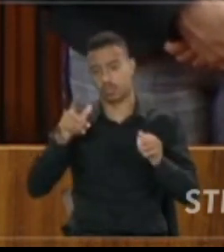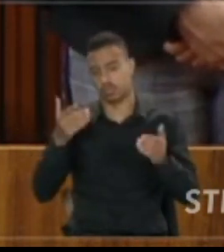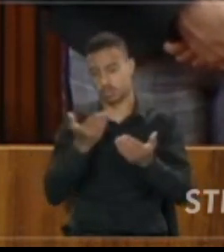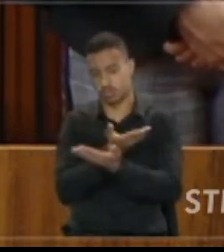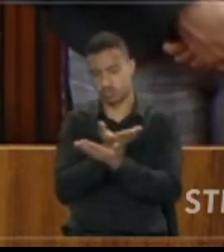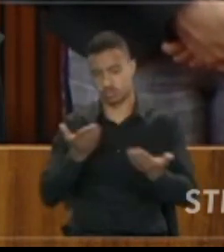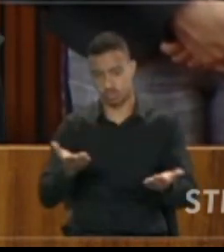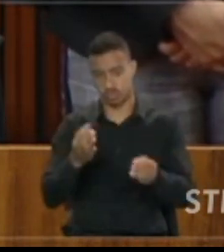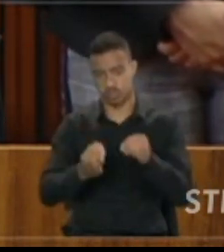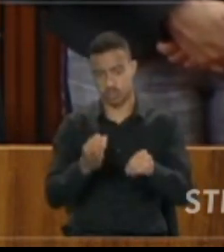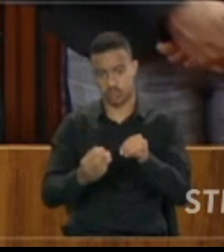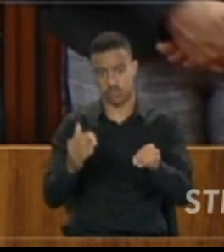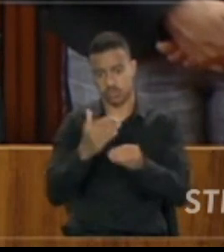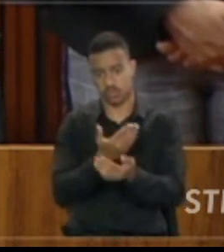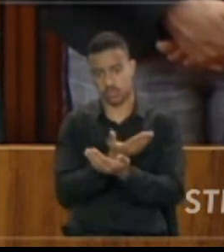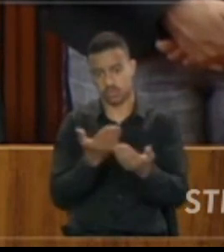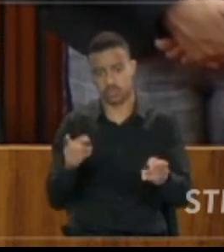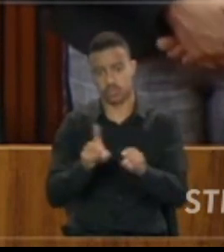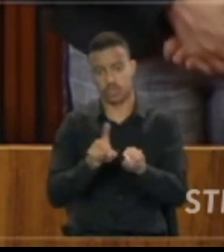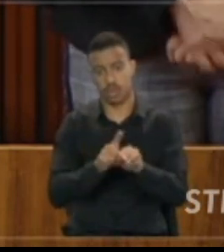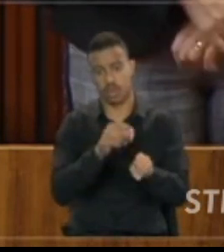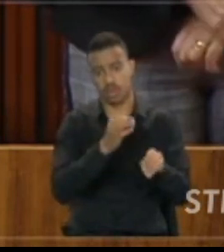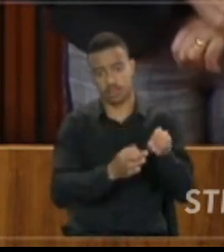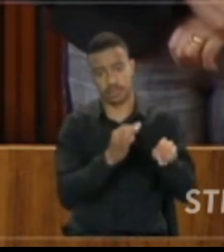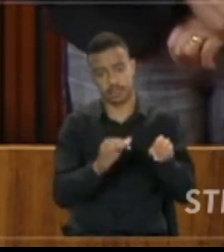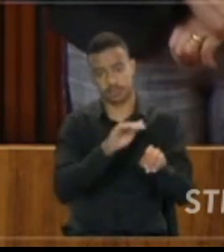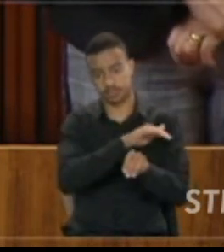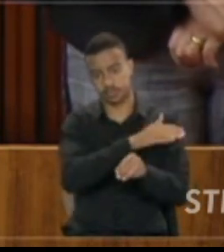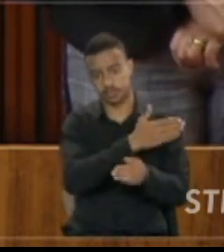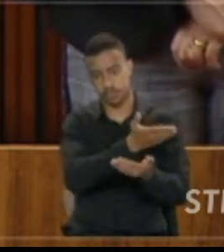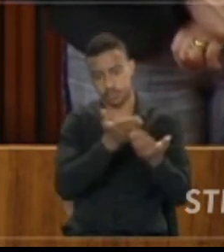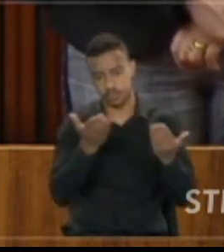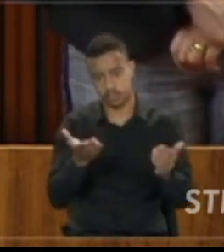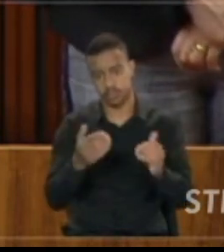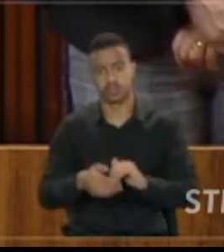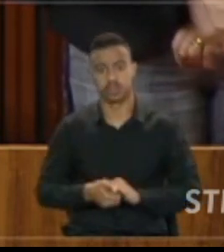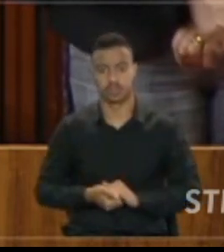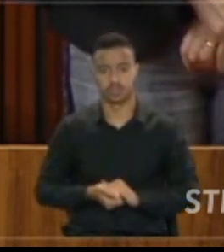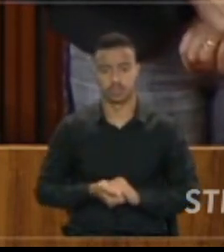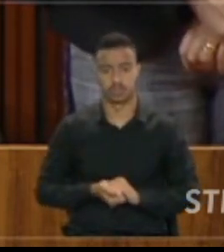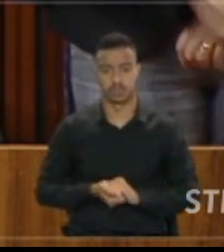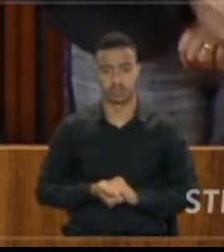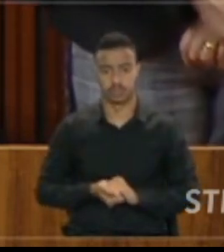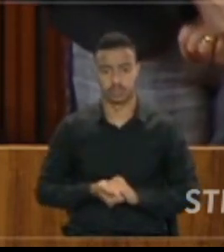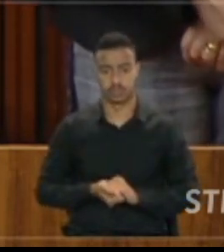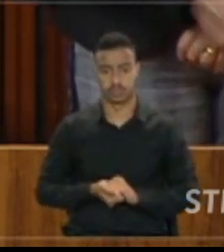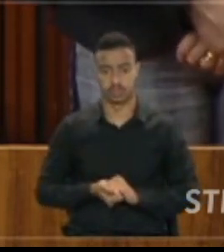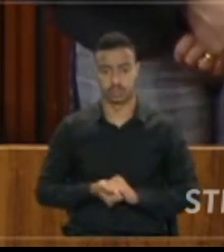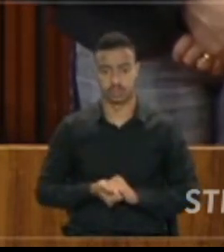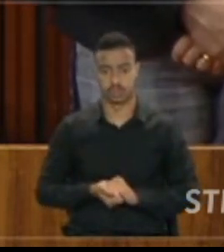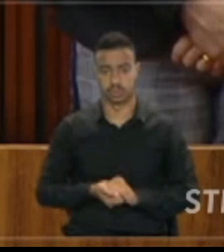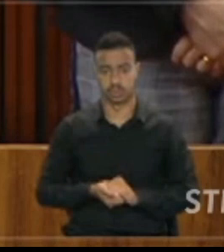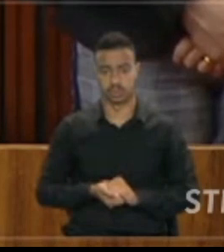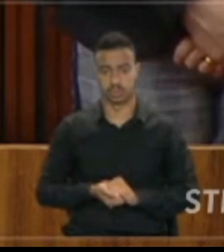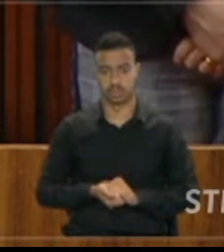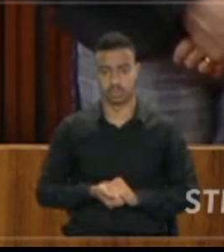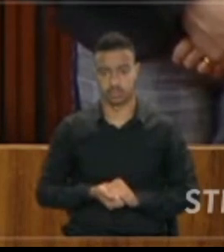Sérgio Banhos. Ah, perdão, e o ministro Sérgio Banhos, vencidos a ministra relatora e o ministro Sérgio Banhos.